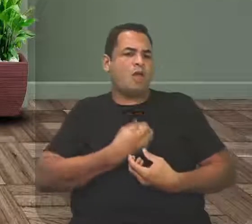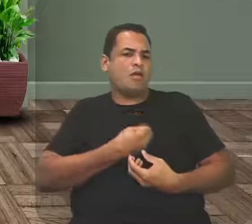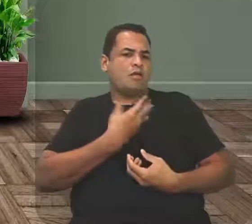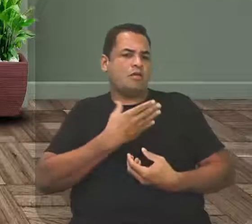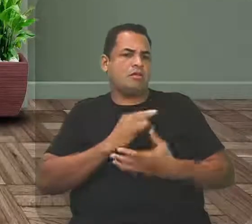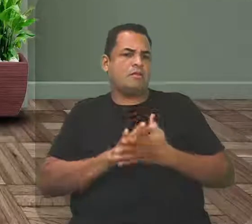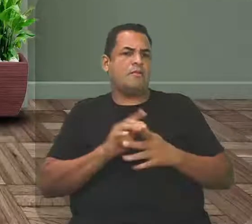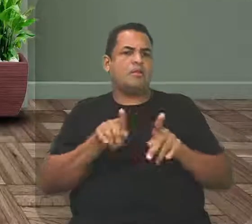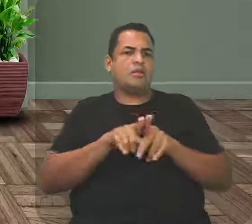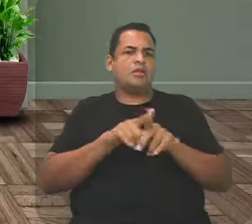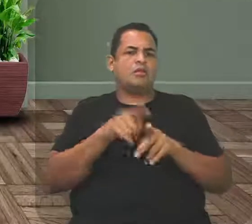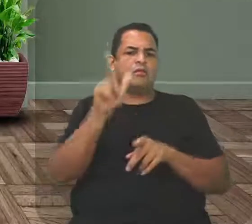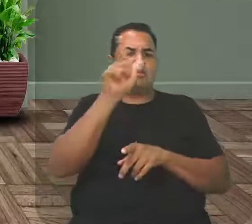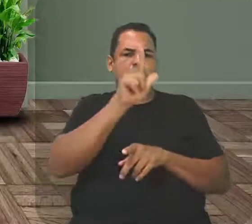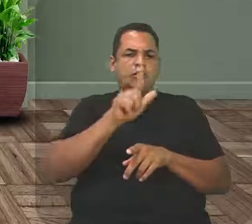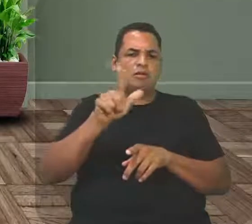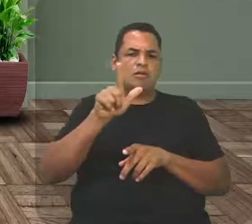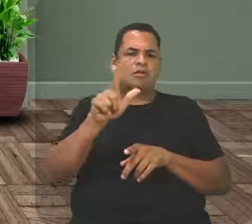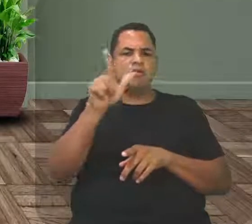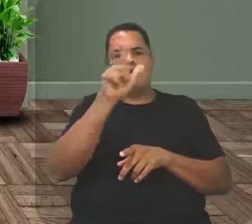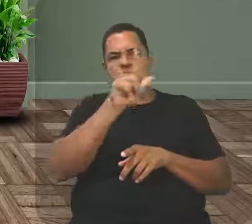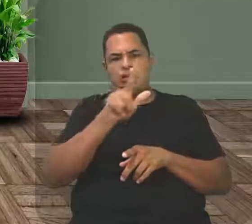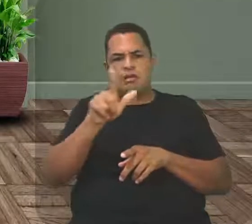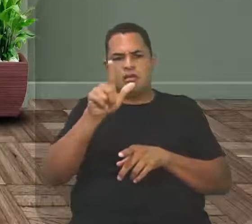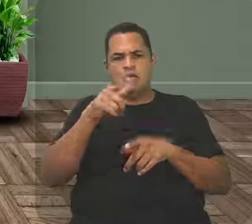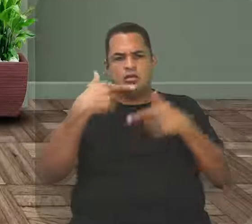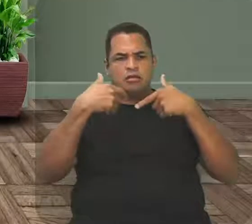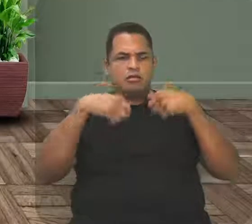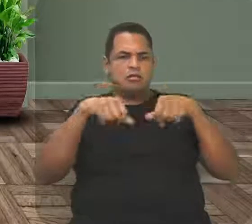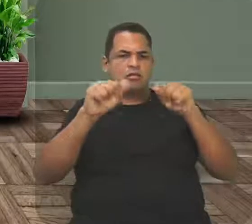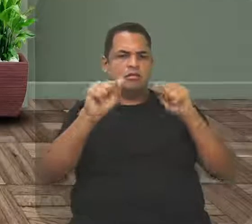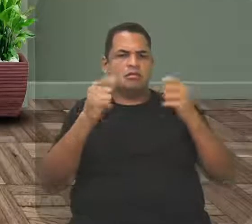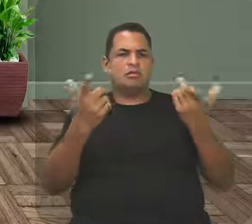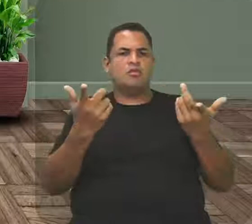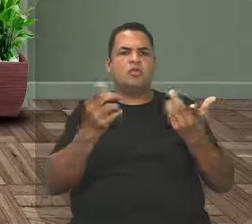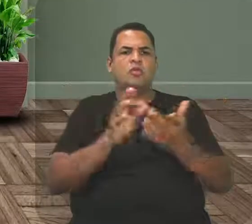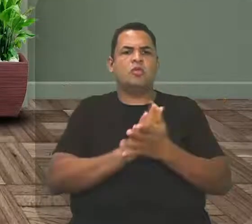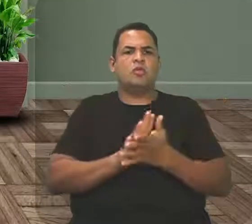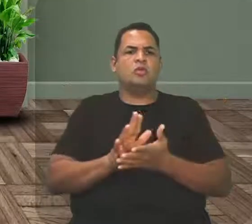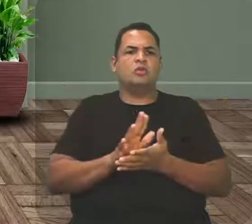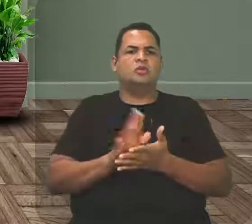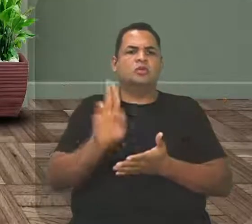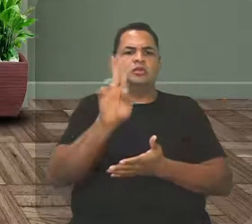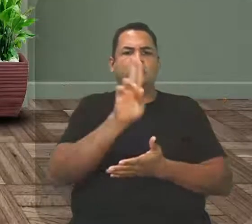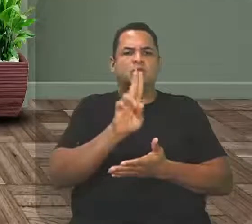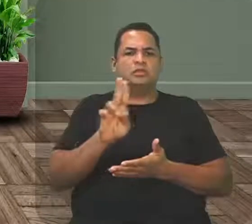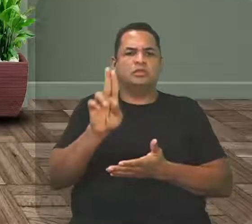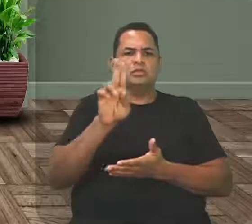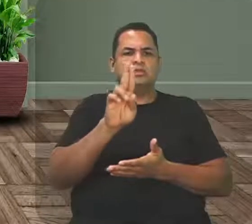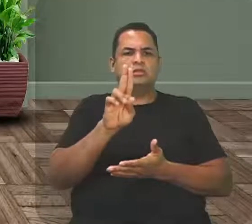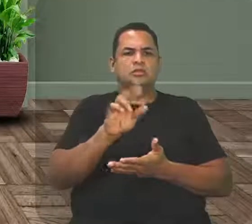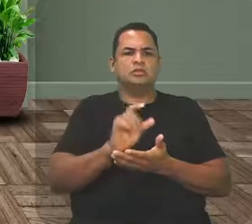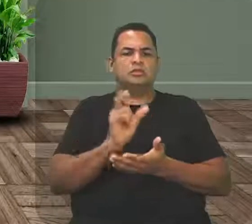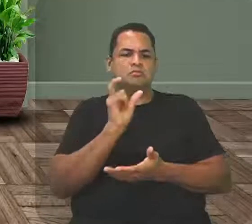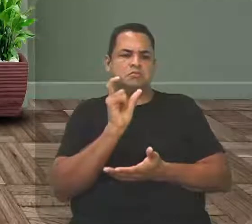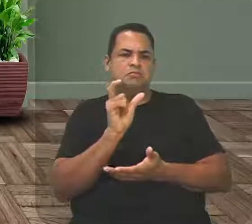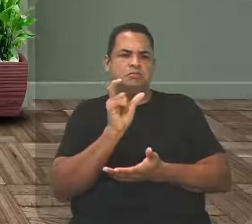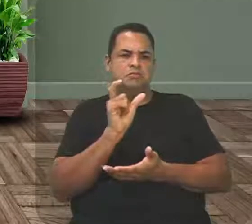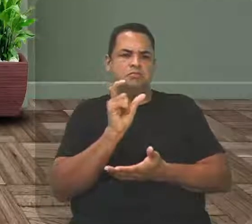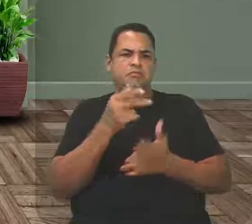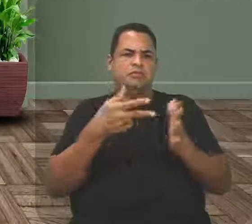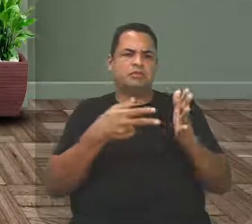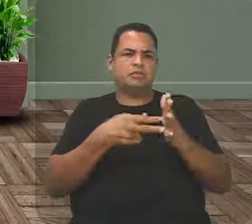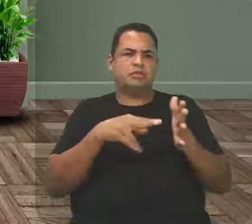linguagem literária, a sua construção requer, ou a utilização desse termo, mas em